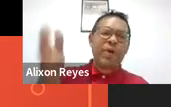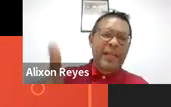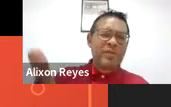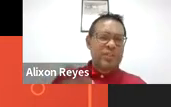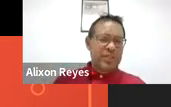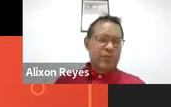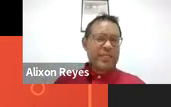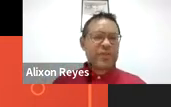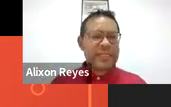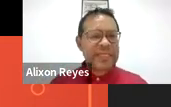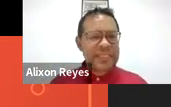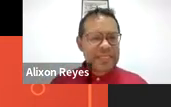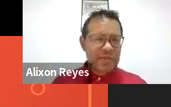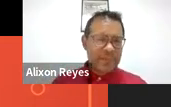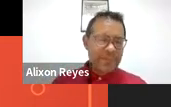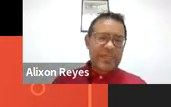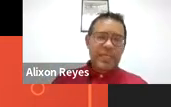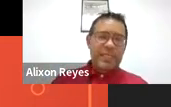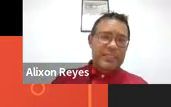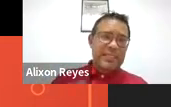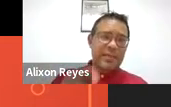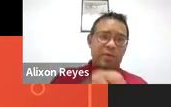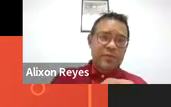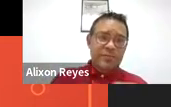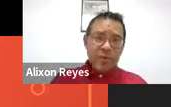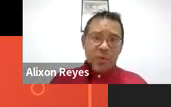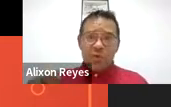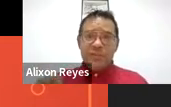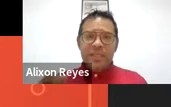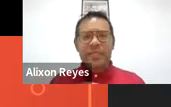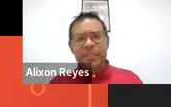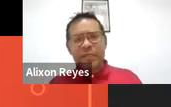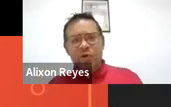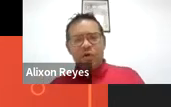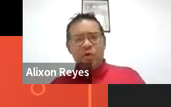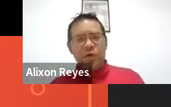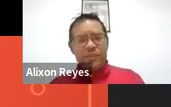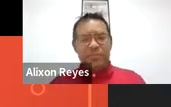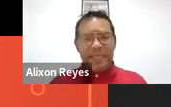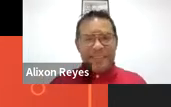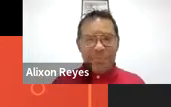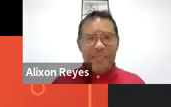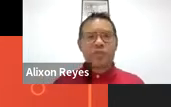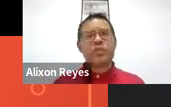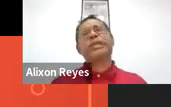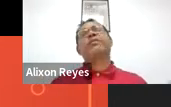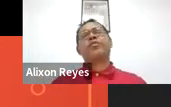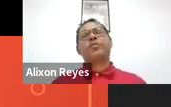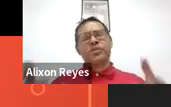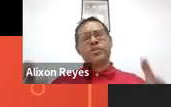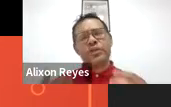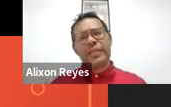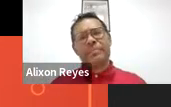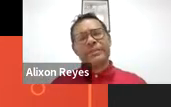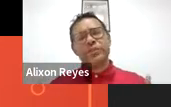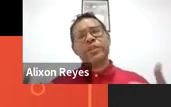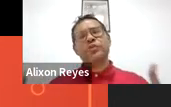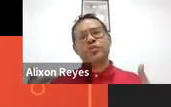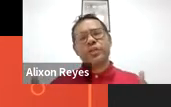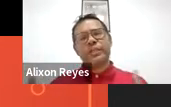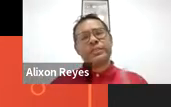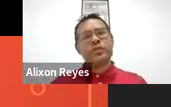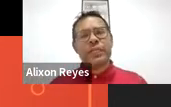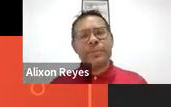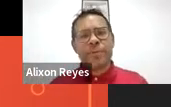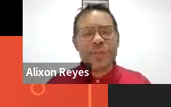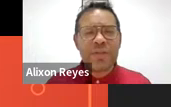vão abonando e tributando em essa direção. Decíamos, juntamente com os espacos de a formação e a expansão